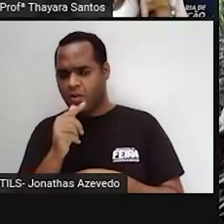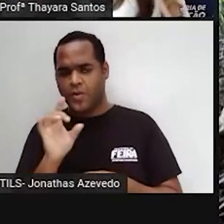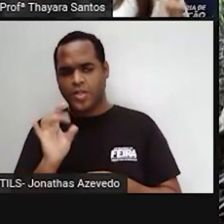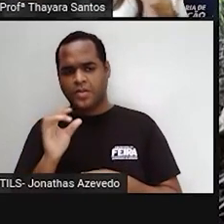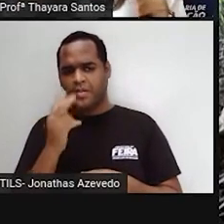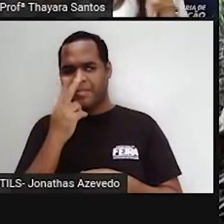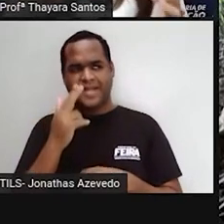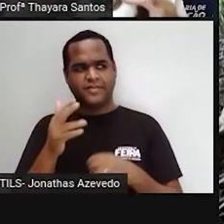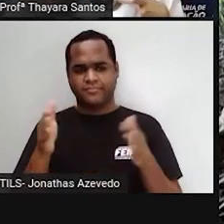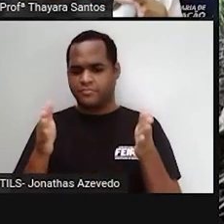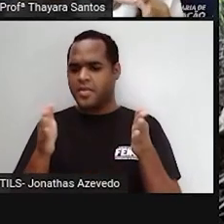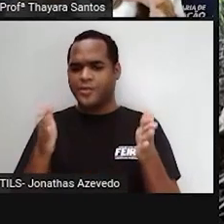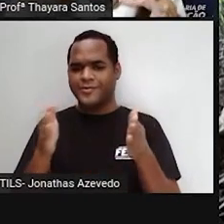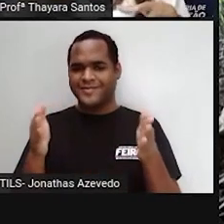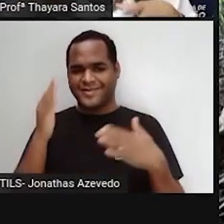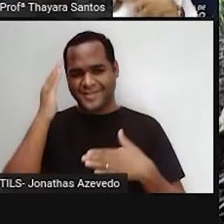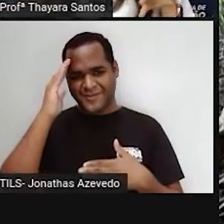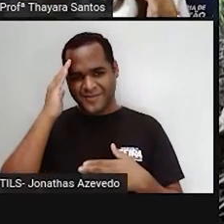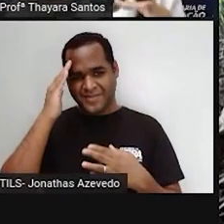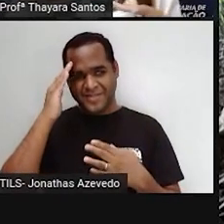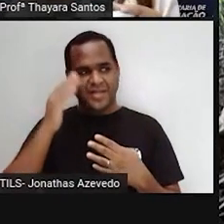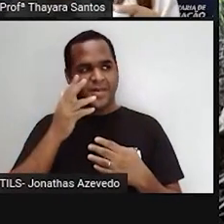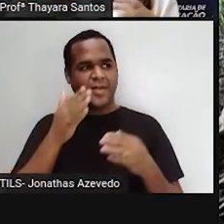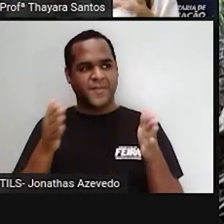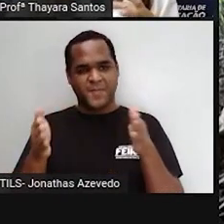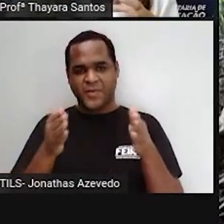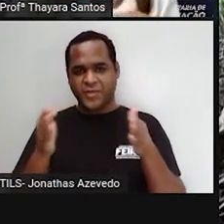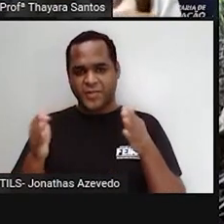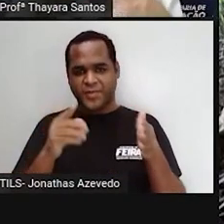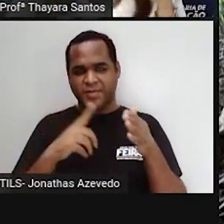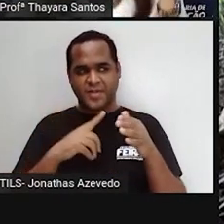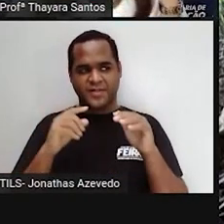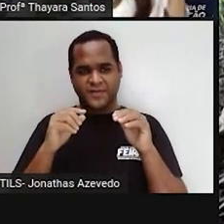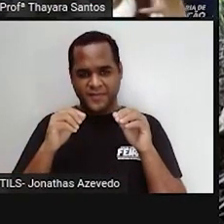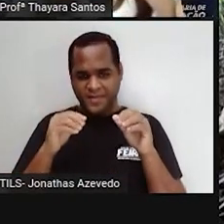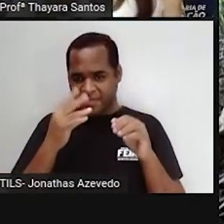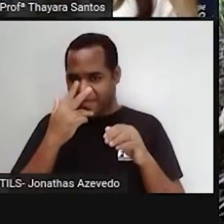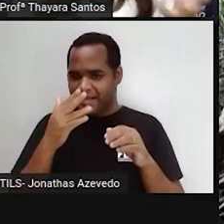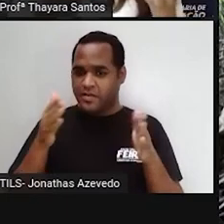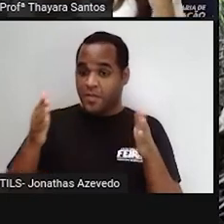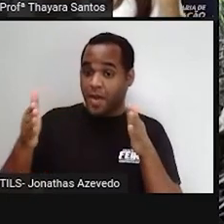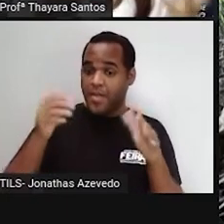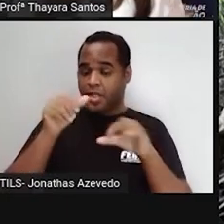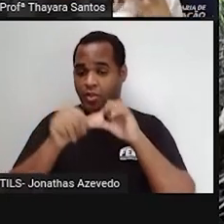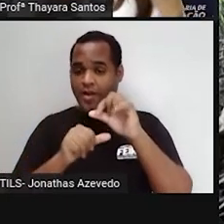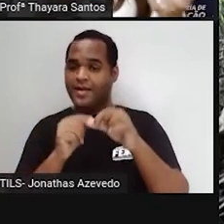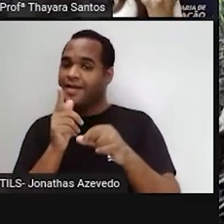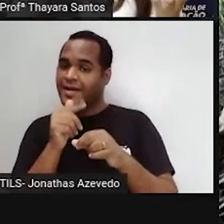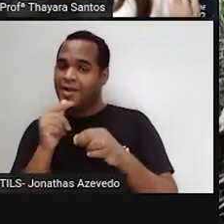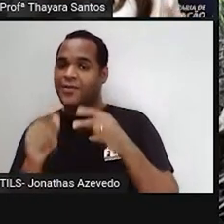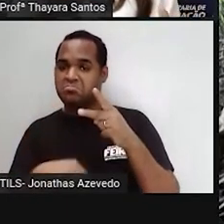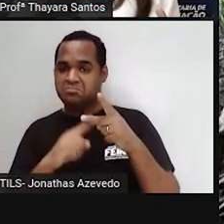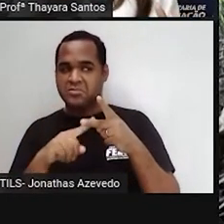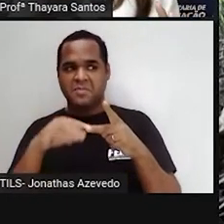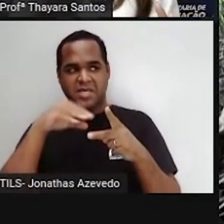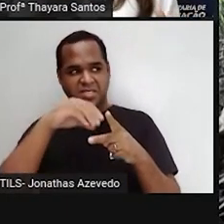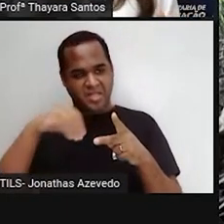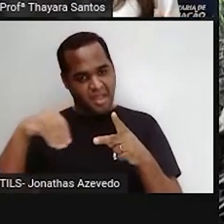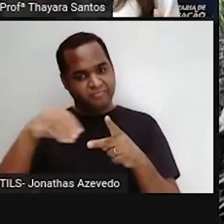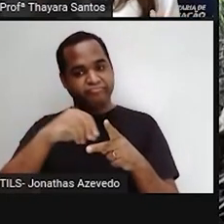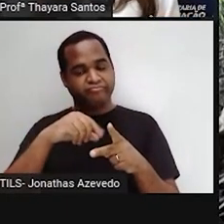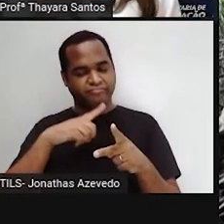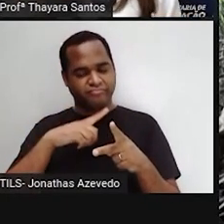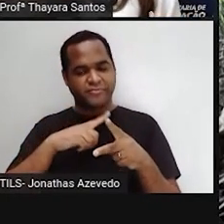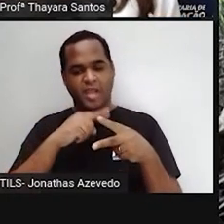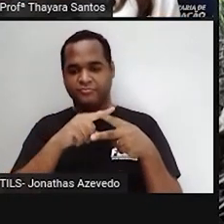Ele tá ali no meio, termo entre os dois. Ele tá nesse ambiente de transição. Ele tem a água lá, tem as características do ambiente aquático,